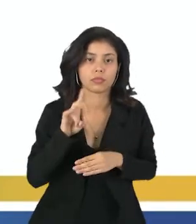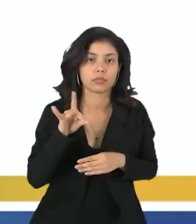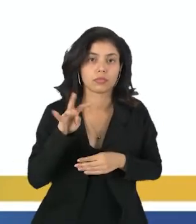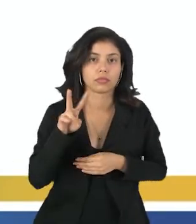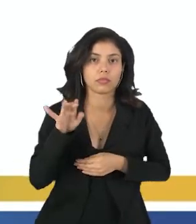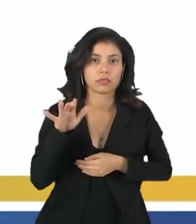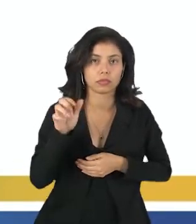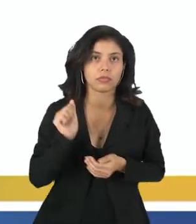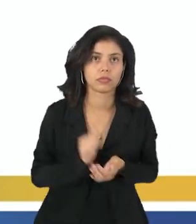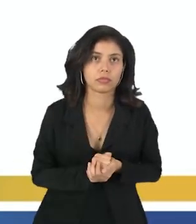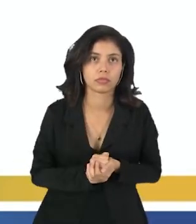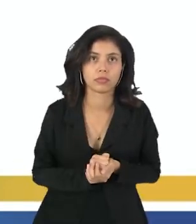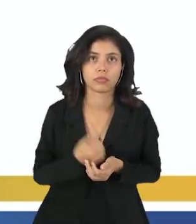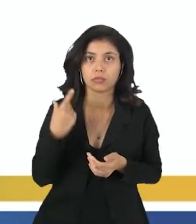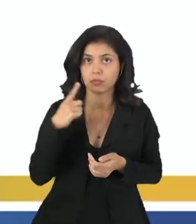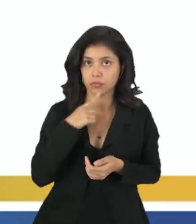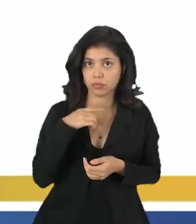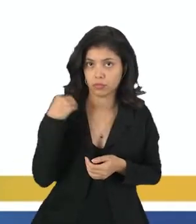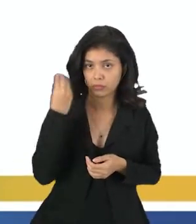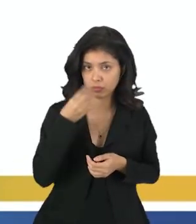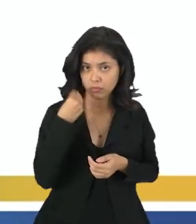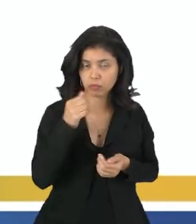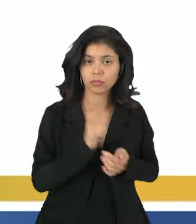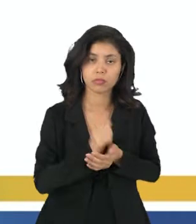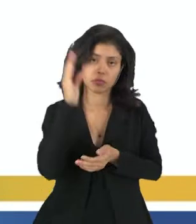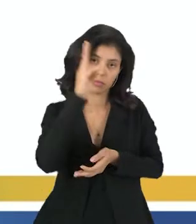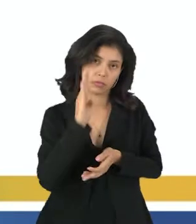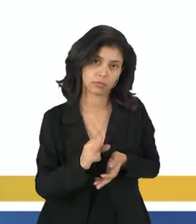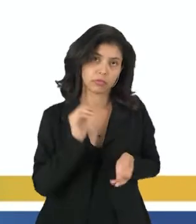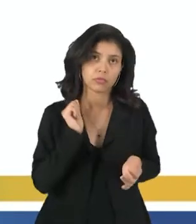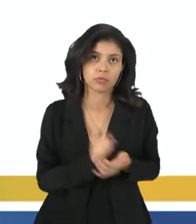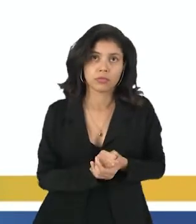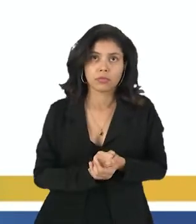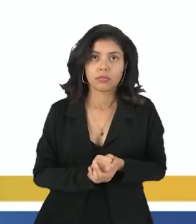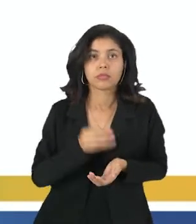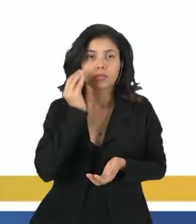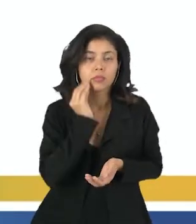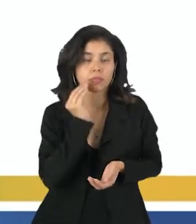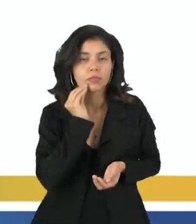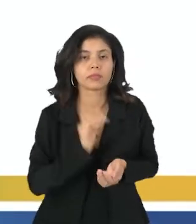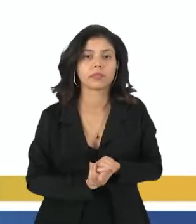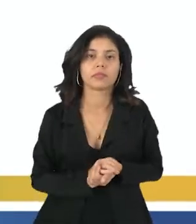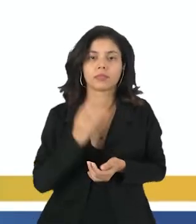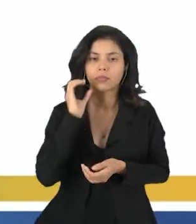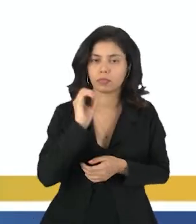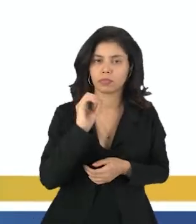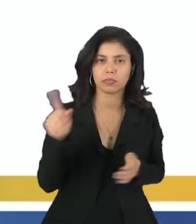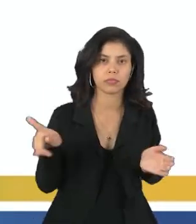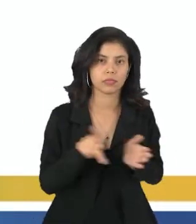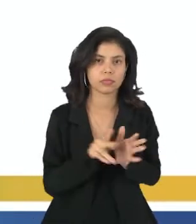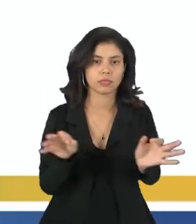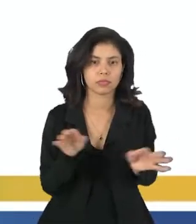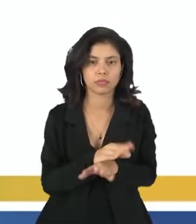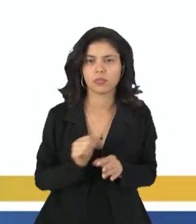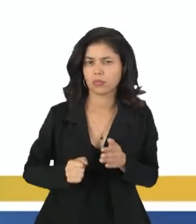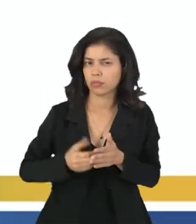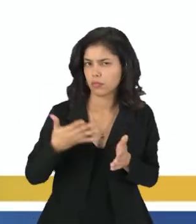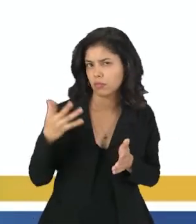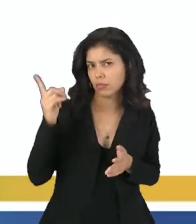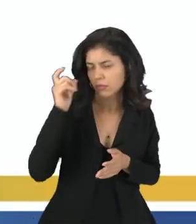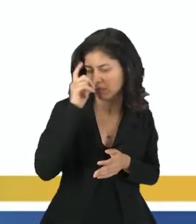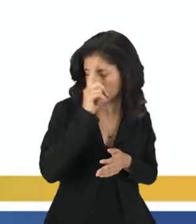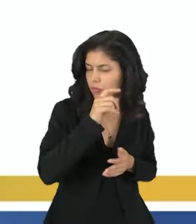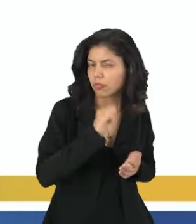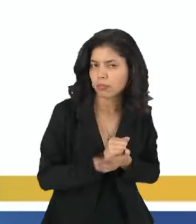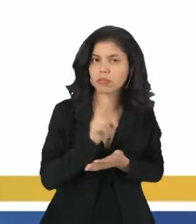E há experimentos, inclusive no Brasil, onde tenta-se atingir o zero absoluto, mas é muito, muito